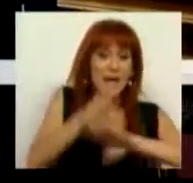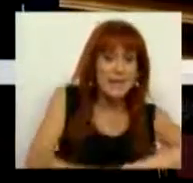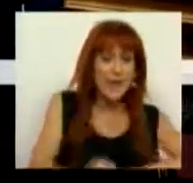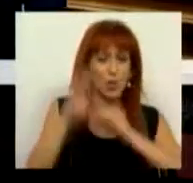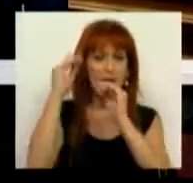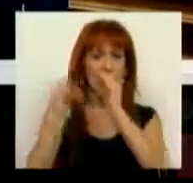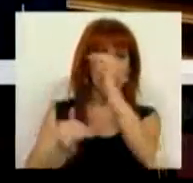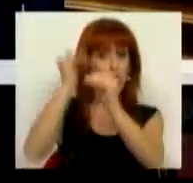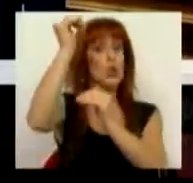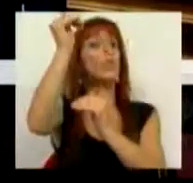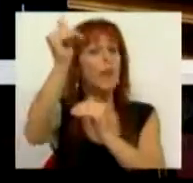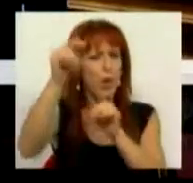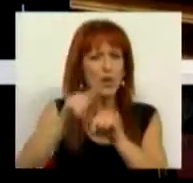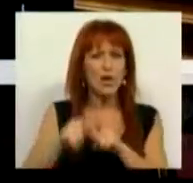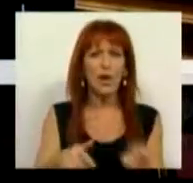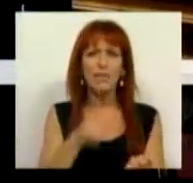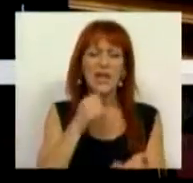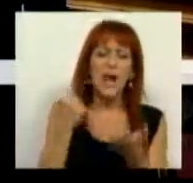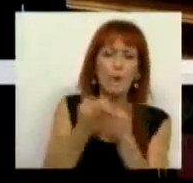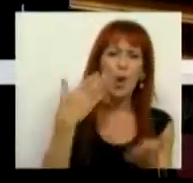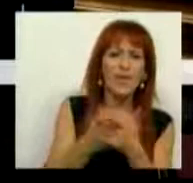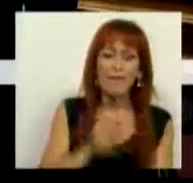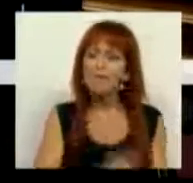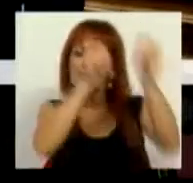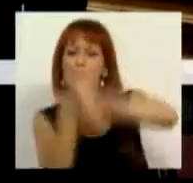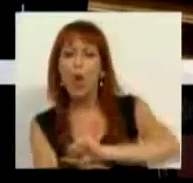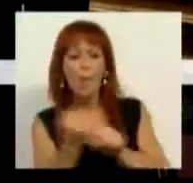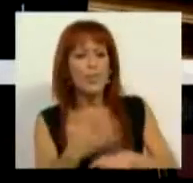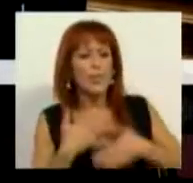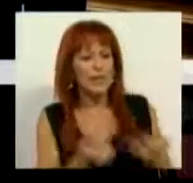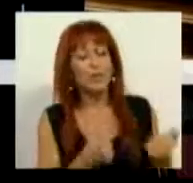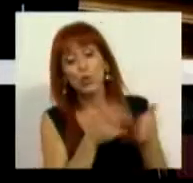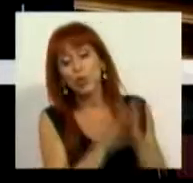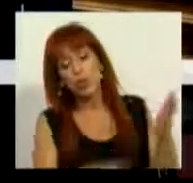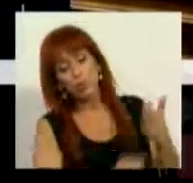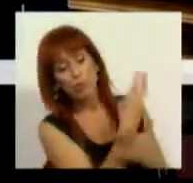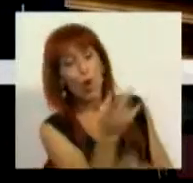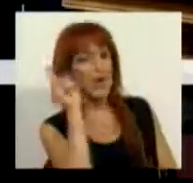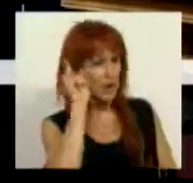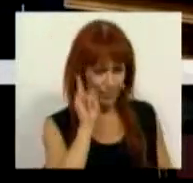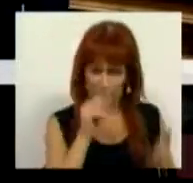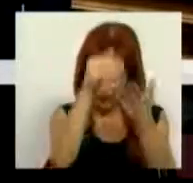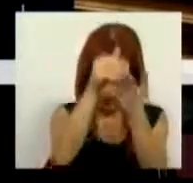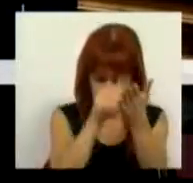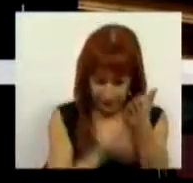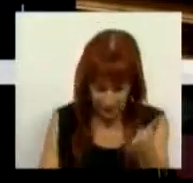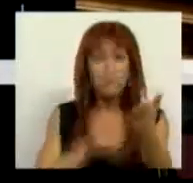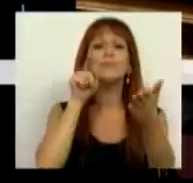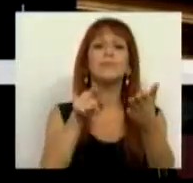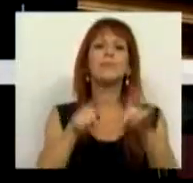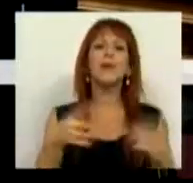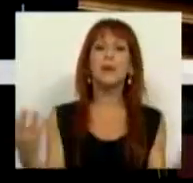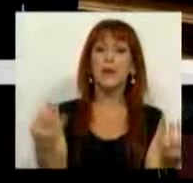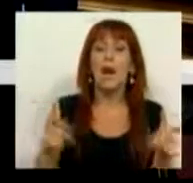ao ensino superior, em medidas de apoio para a reconversão, tudo isto achamos que é importante que funcione, que é